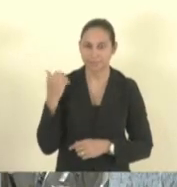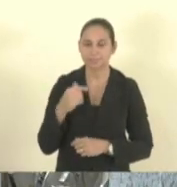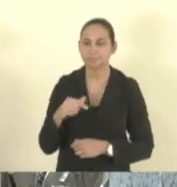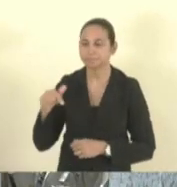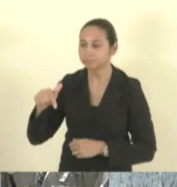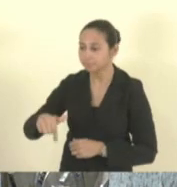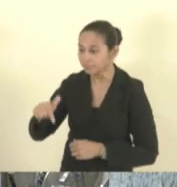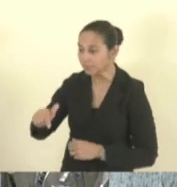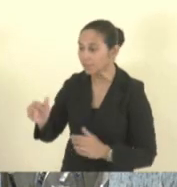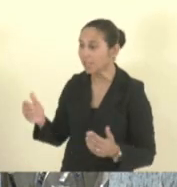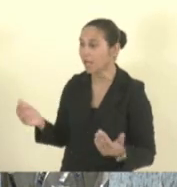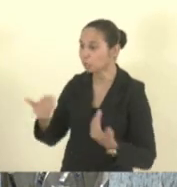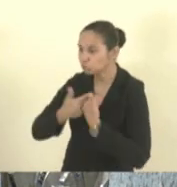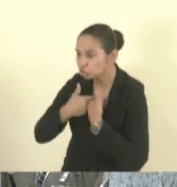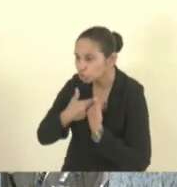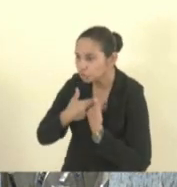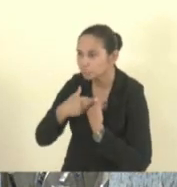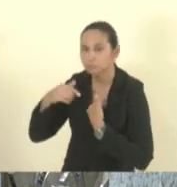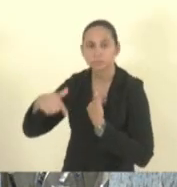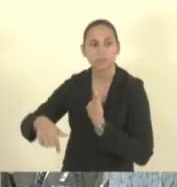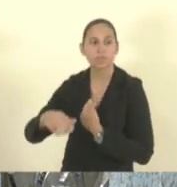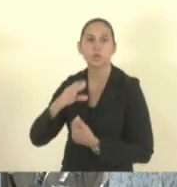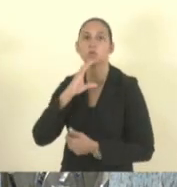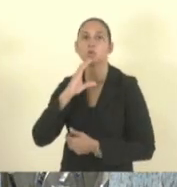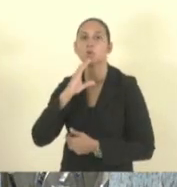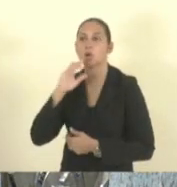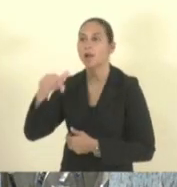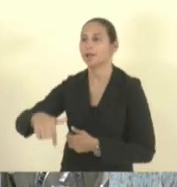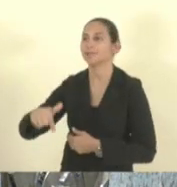nessa mesa o ex-deputado